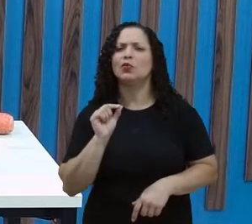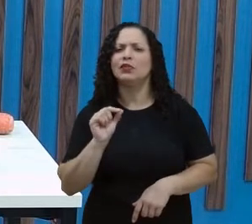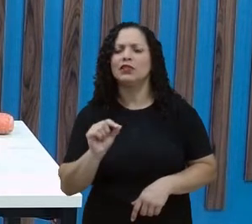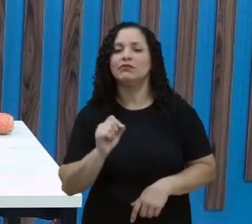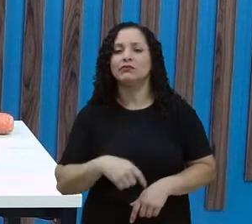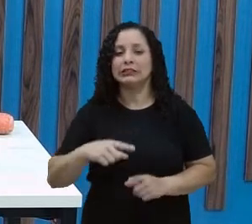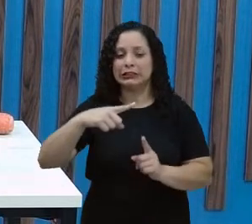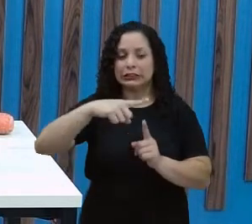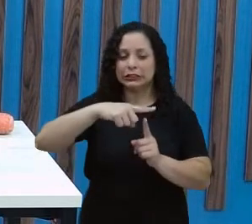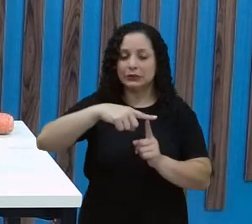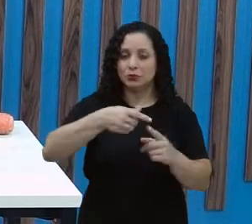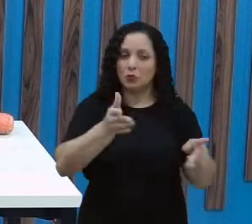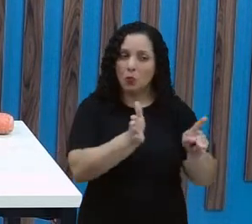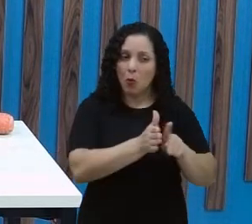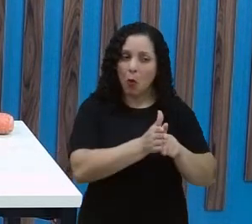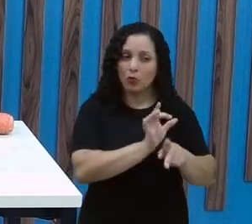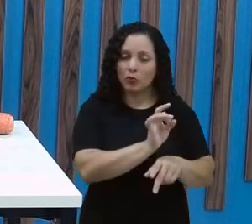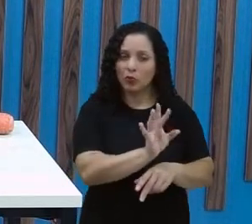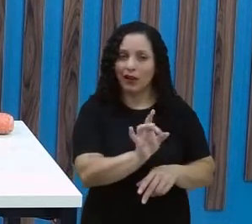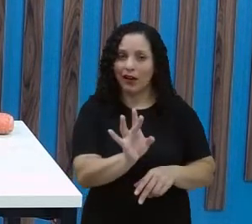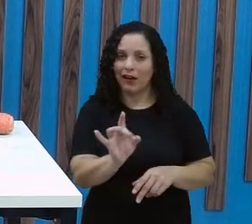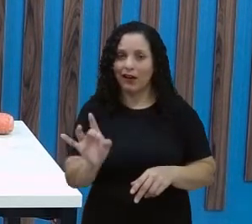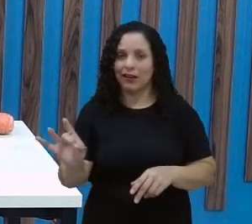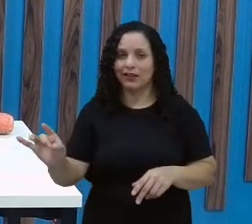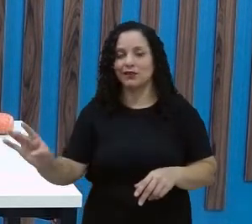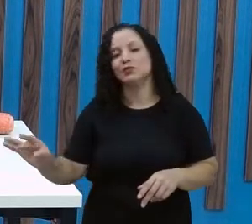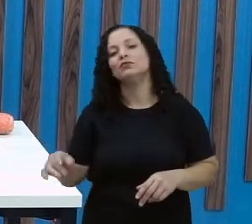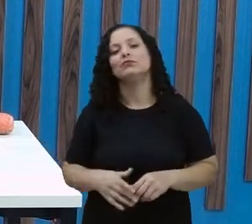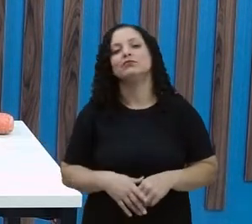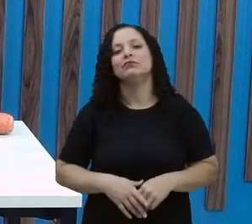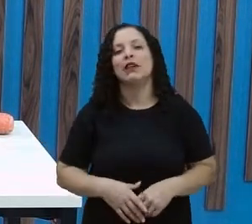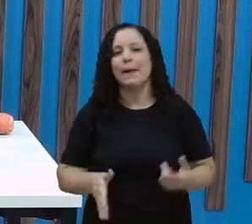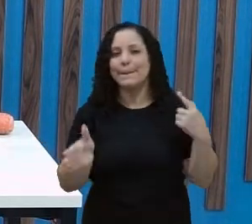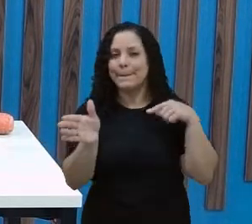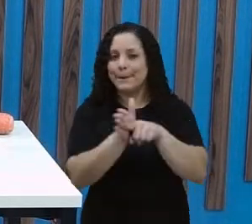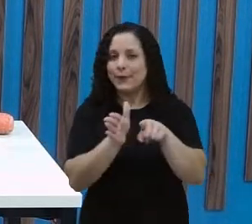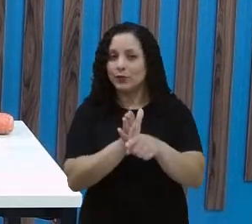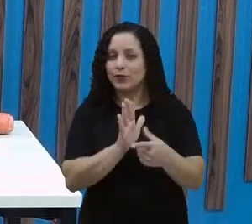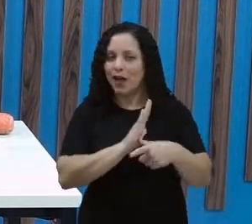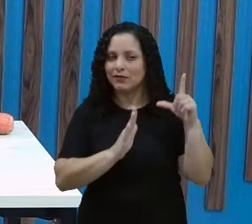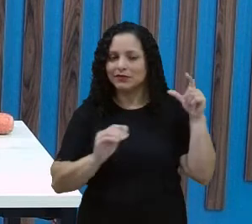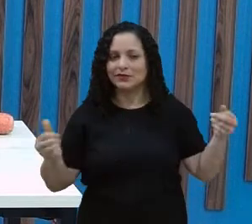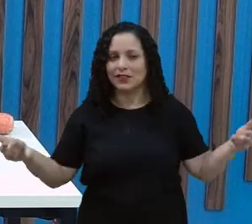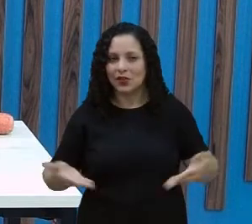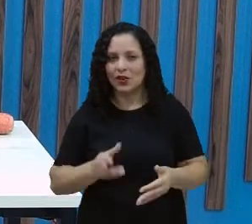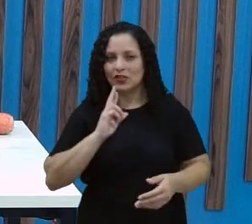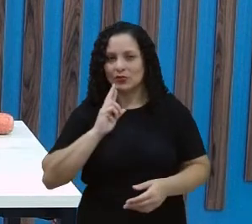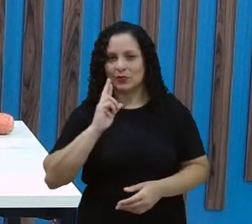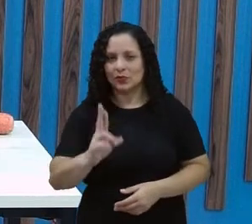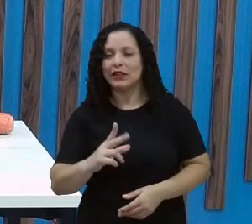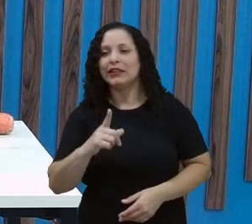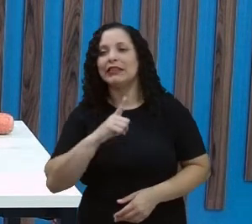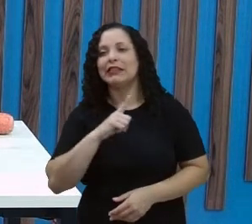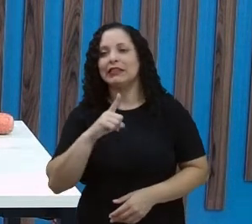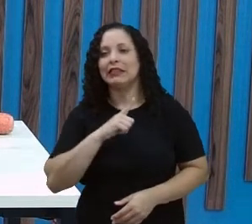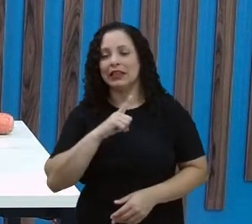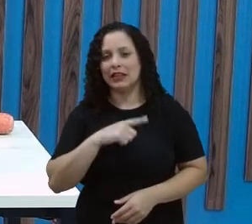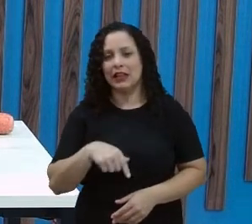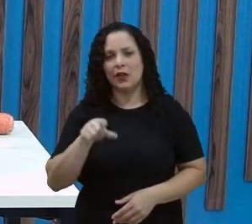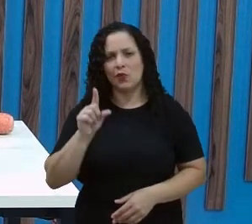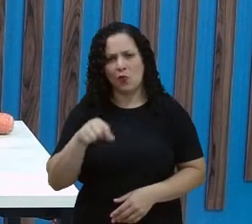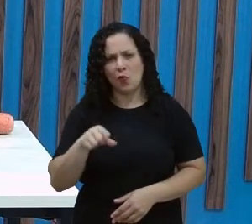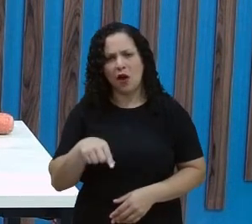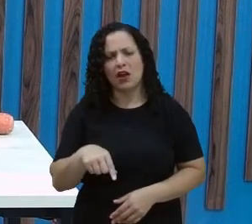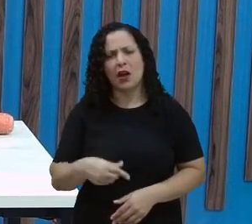grandeza, gente. E essa resposta não tinha dado. Eu tinha feito a pergunta e agora eu estou respondendo que existe um instrumento específico